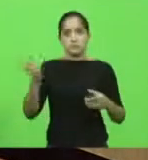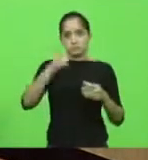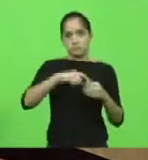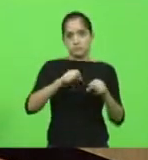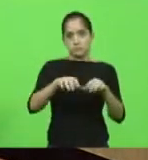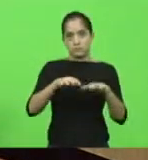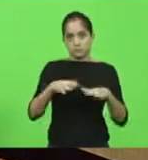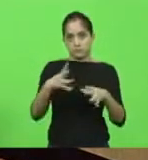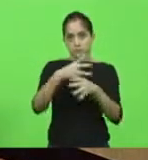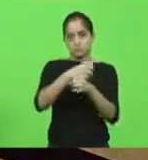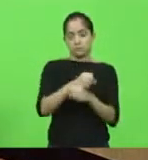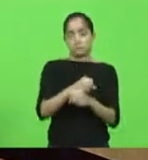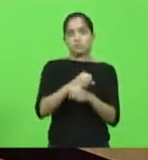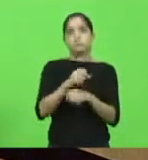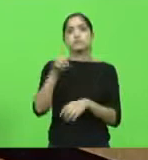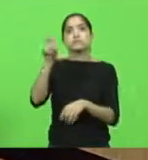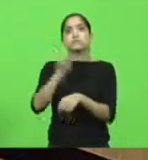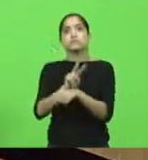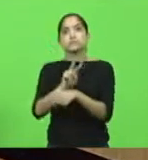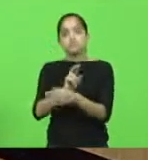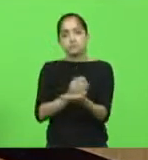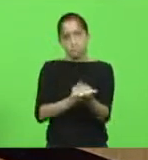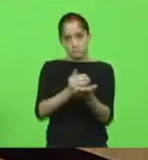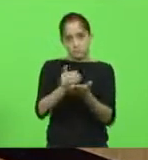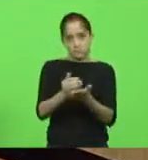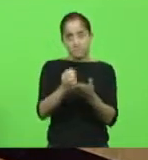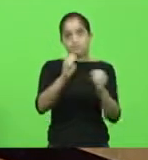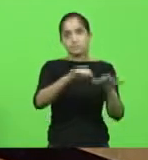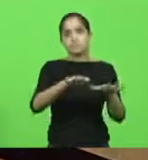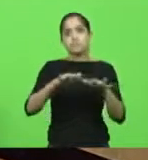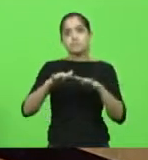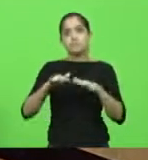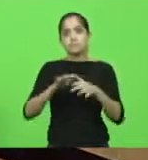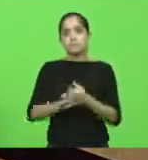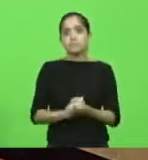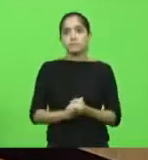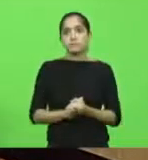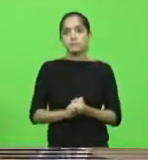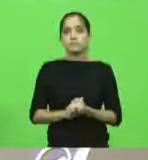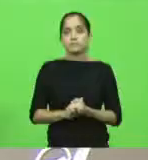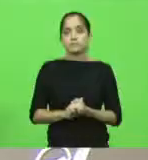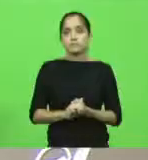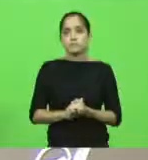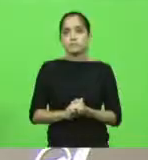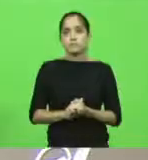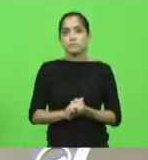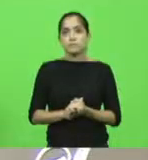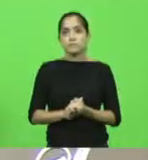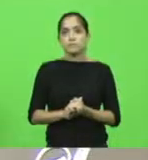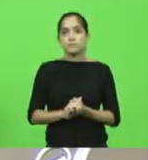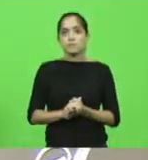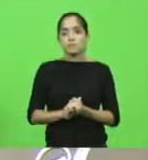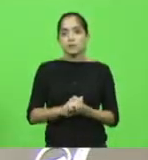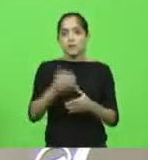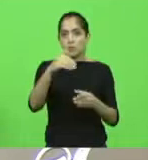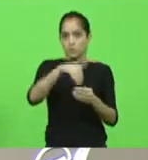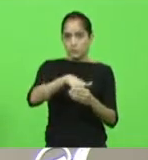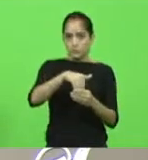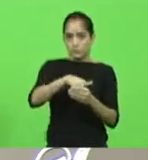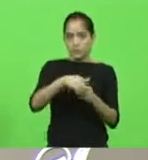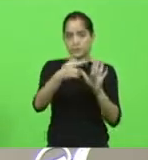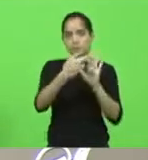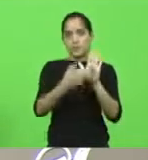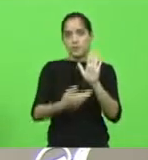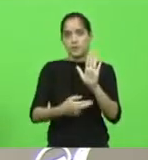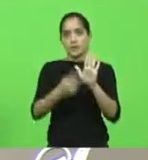Havendo corregimental e sob a proteção de Deus, declaro aberta a presente sessão extraordinária. Em votação, redação